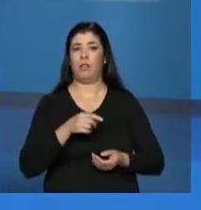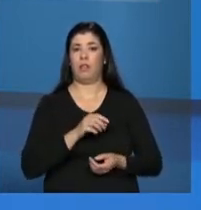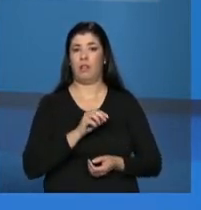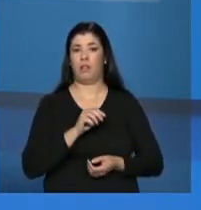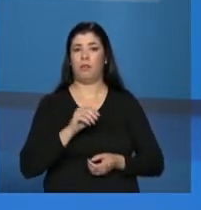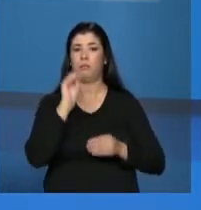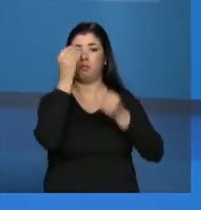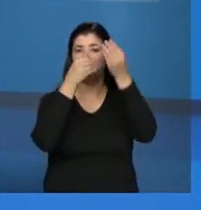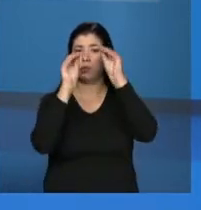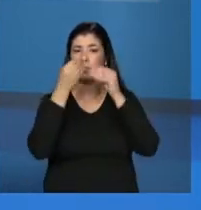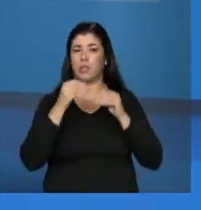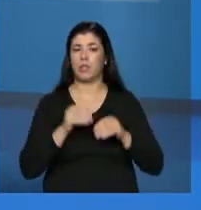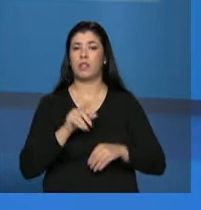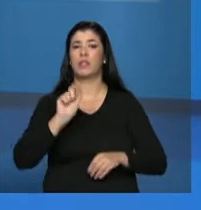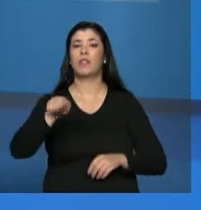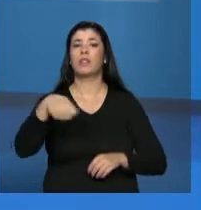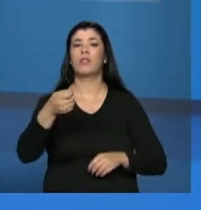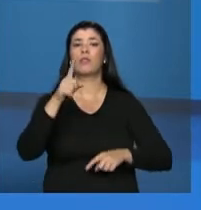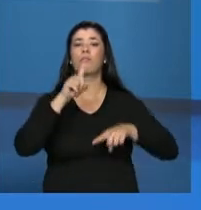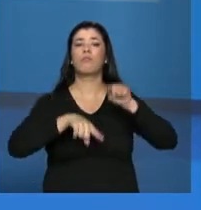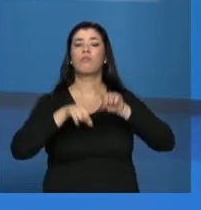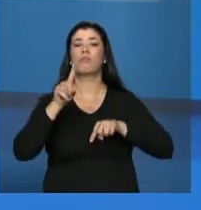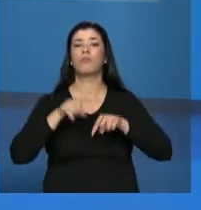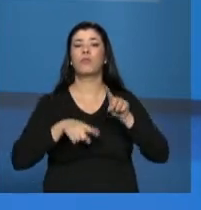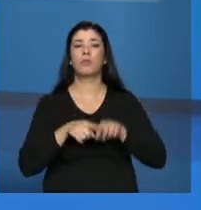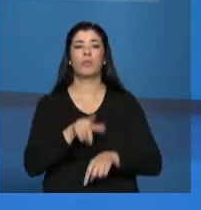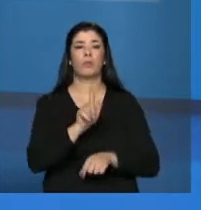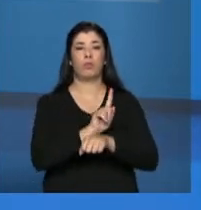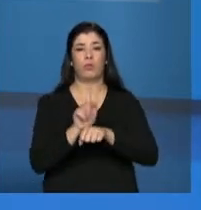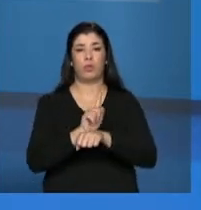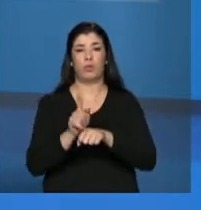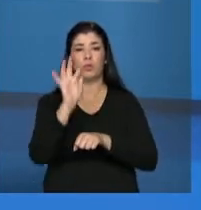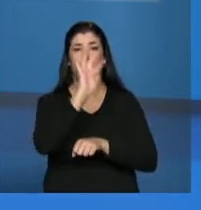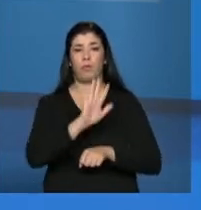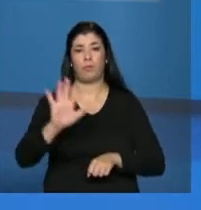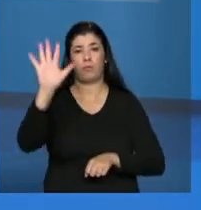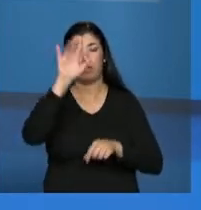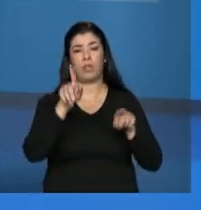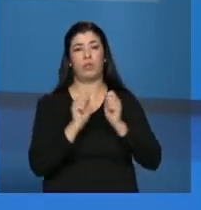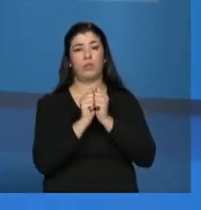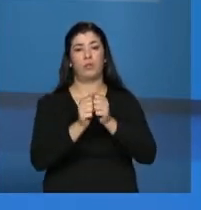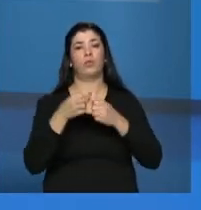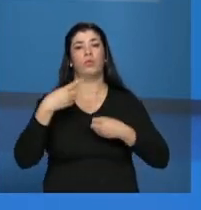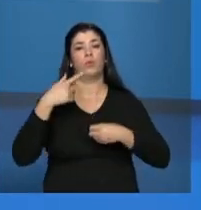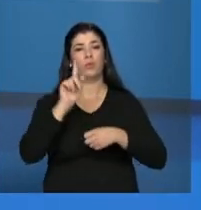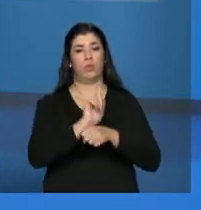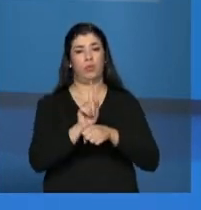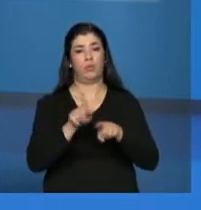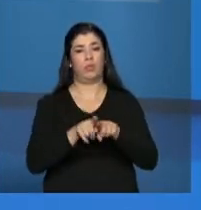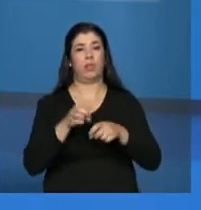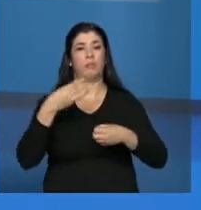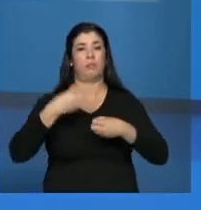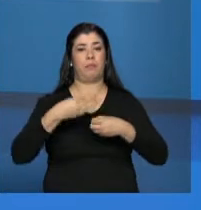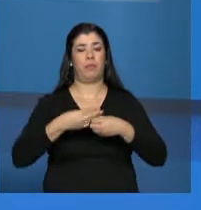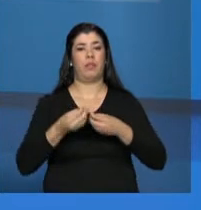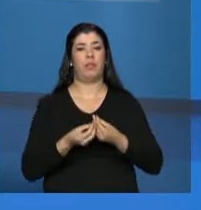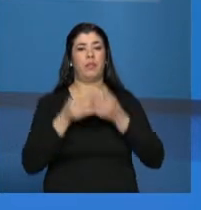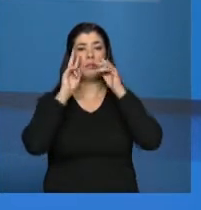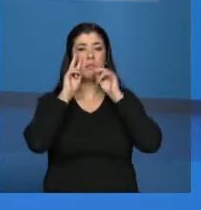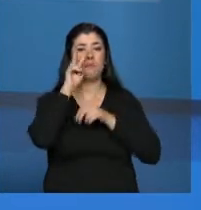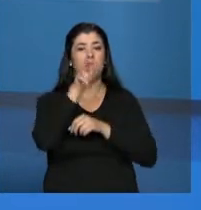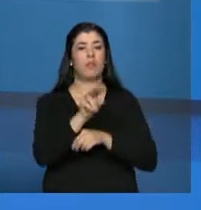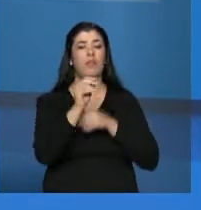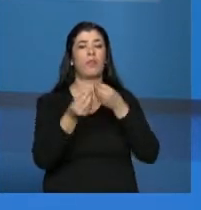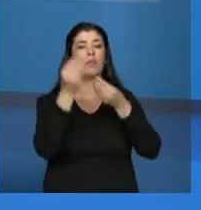municipais, gestores estaduais e o gestor federal vão poder lançar a mão para olhar para essa rede de uma maneira diferente,